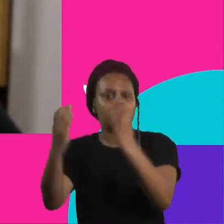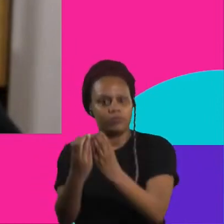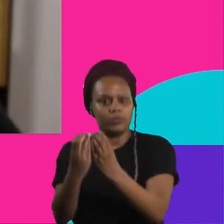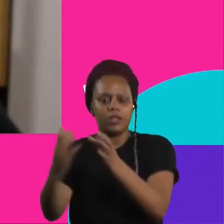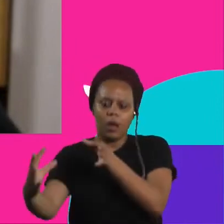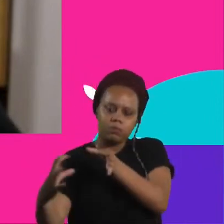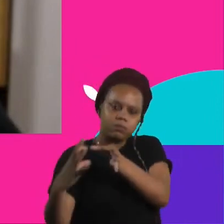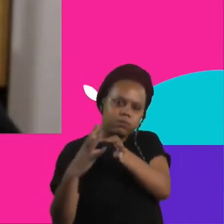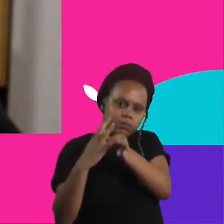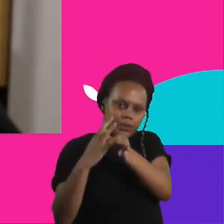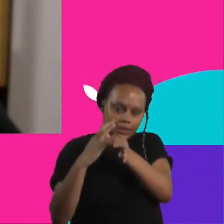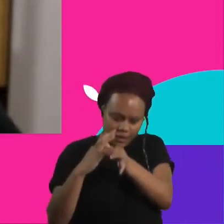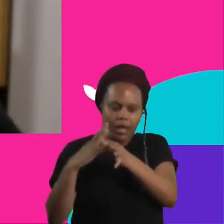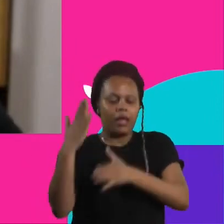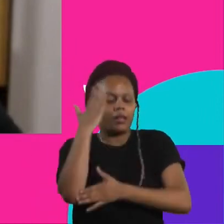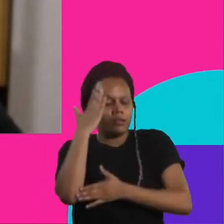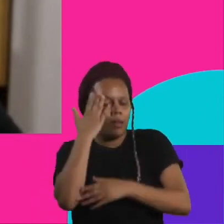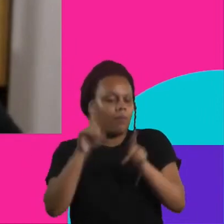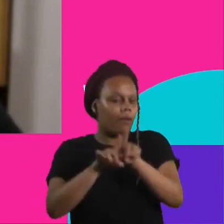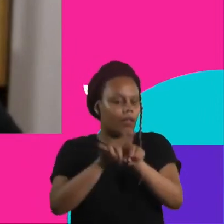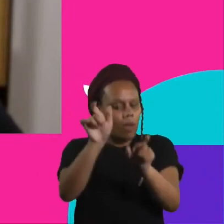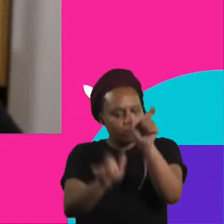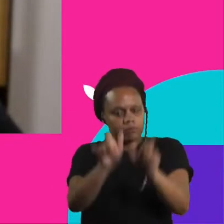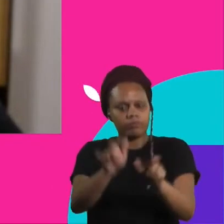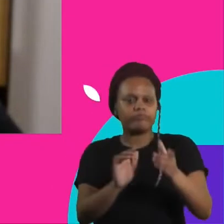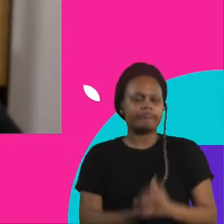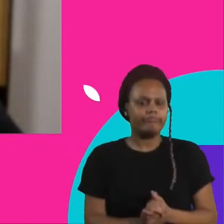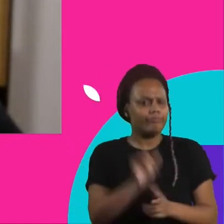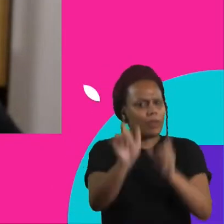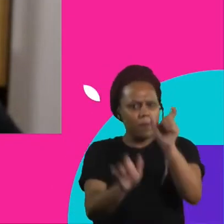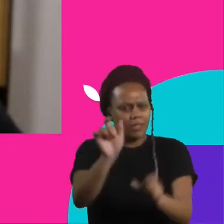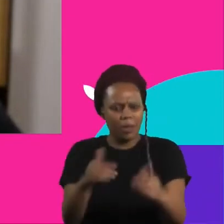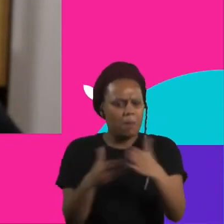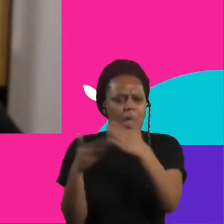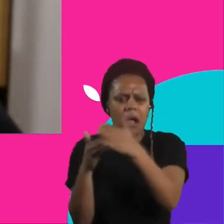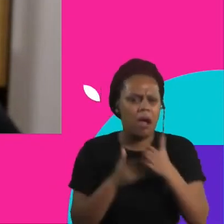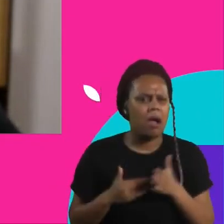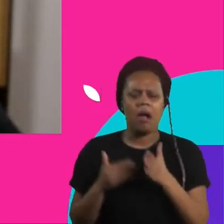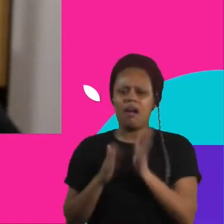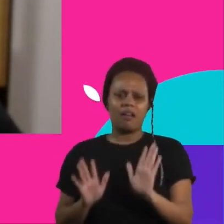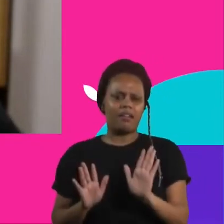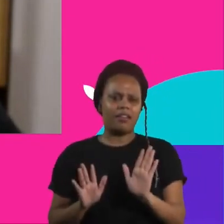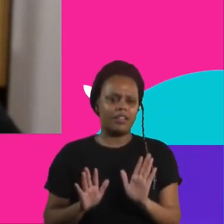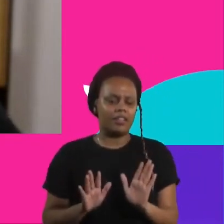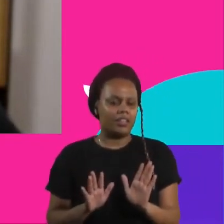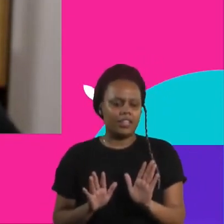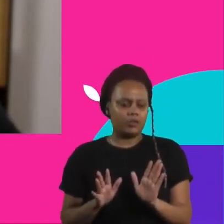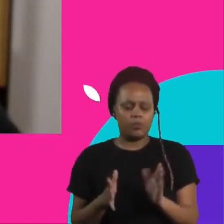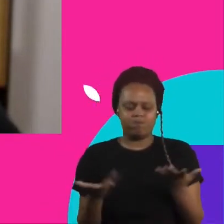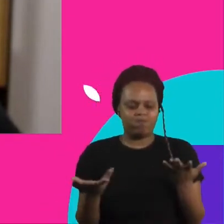Conectar os saberes das pessoas. As pessoas não são barreiras. A gente sempre ouve falar de resistências